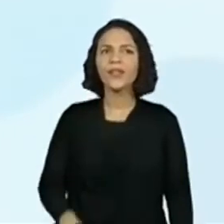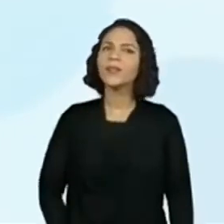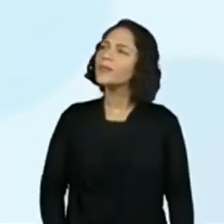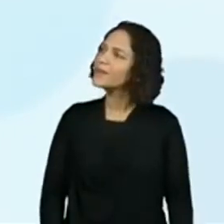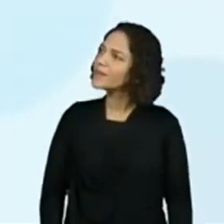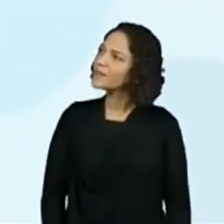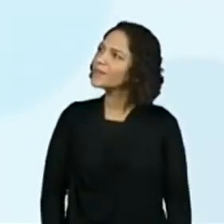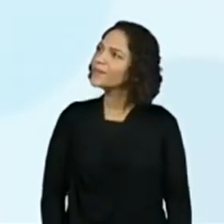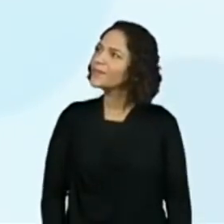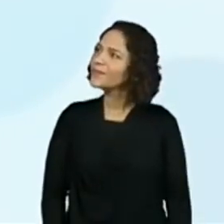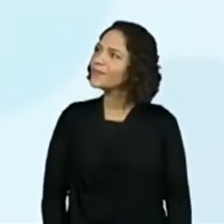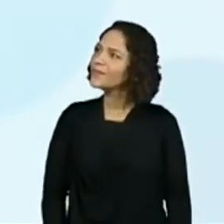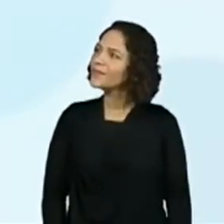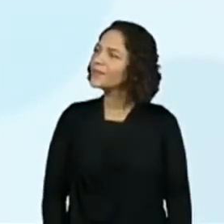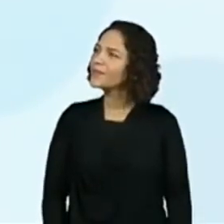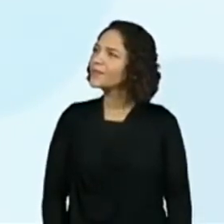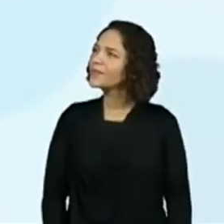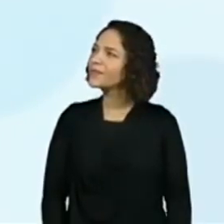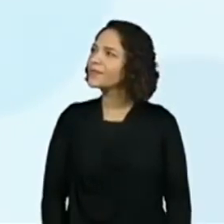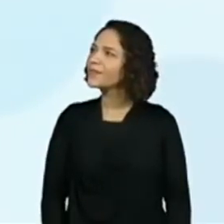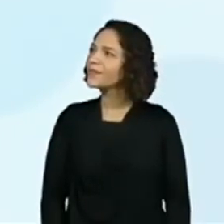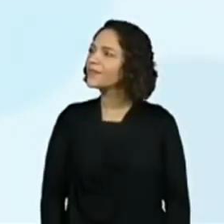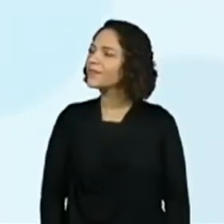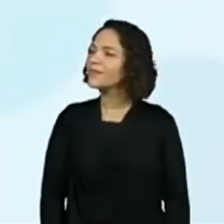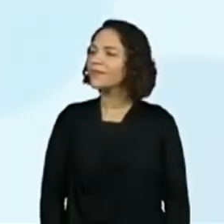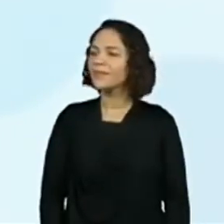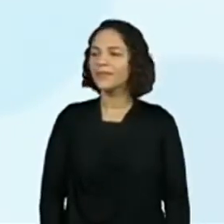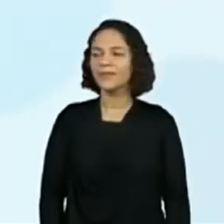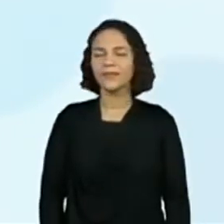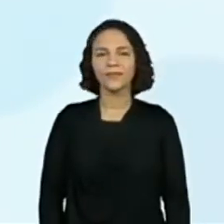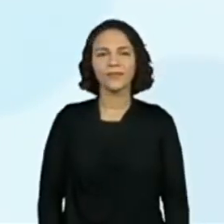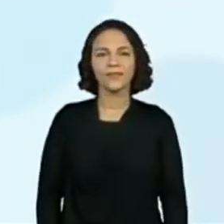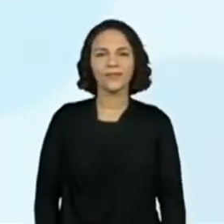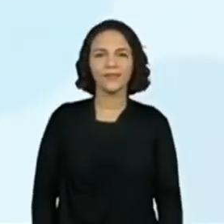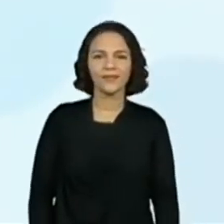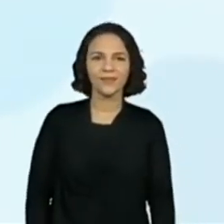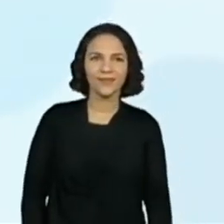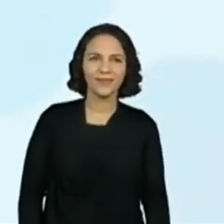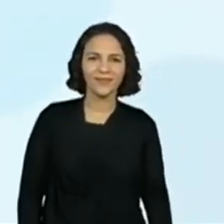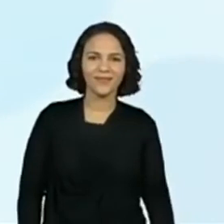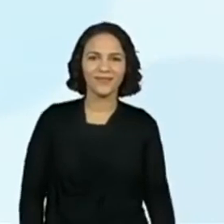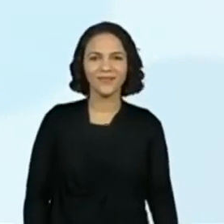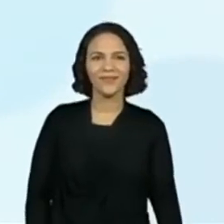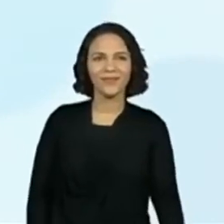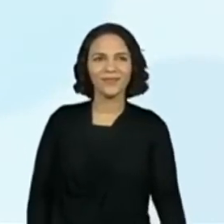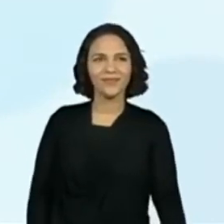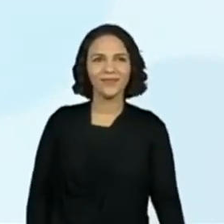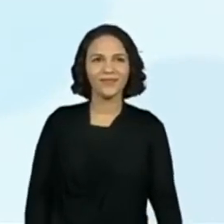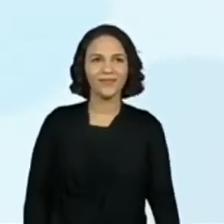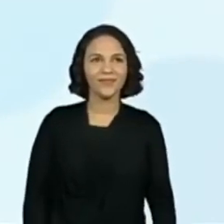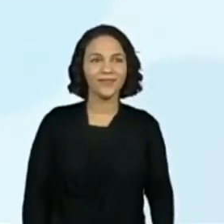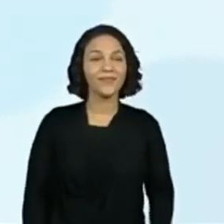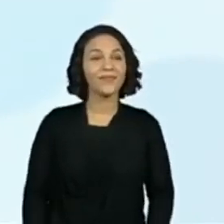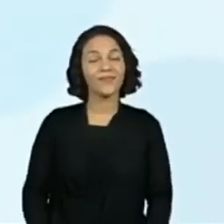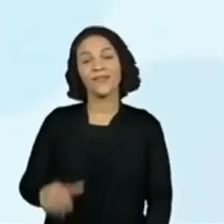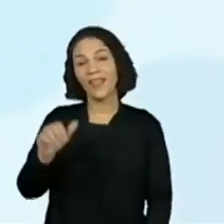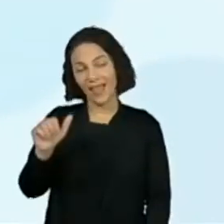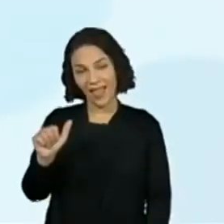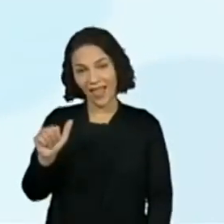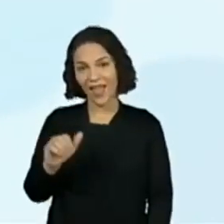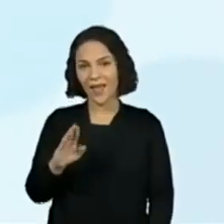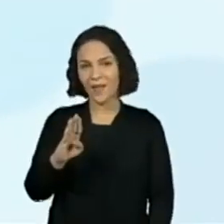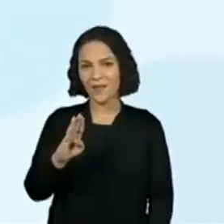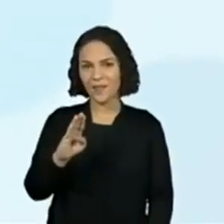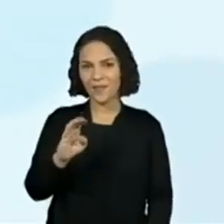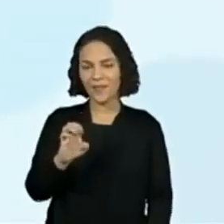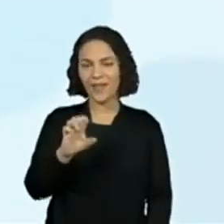Bela. Bela. O Lá do lápis que nós usamos ontem, né? Isso. A Bela. A Bela